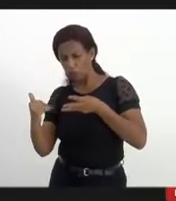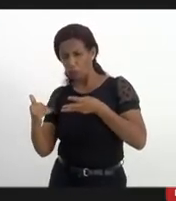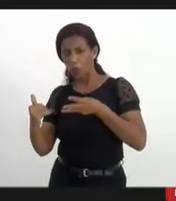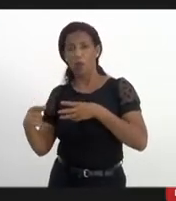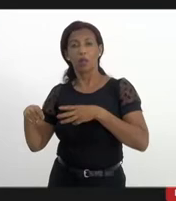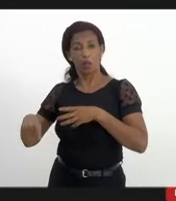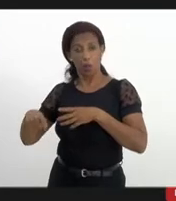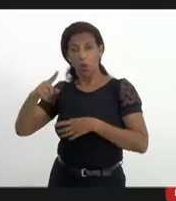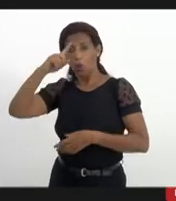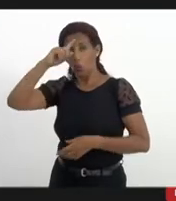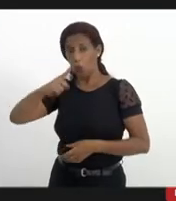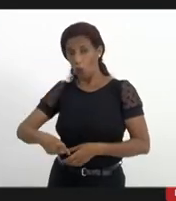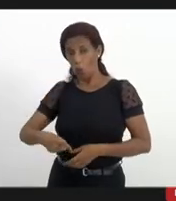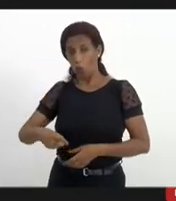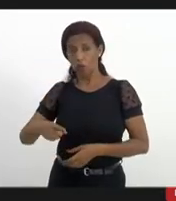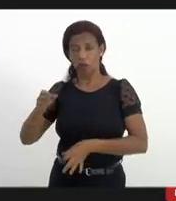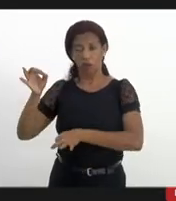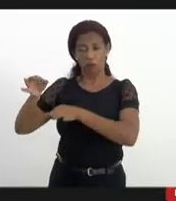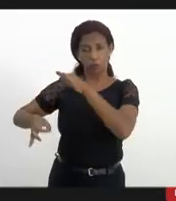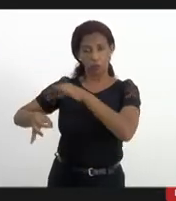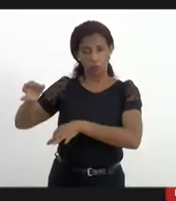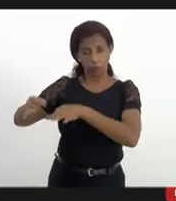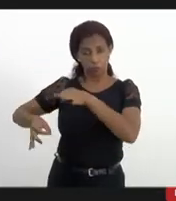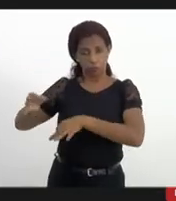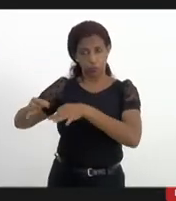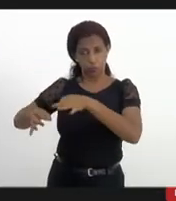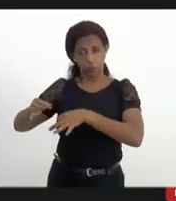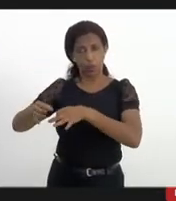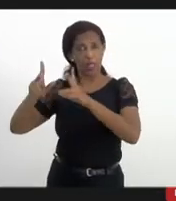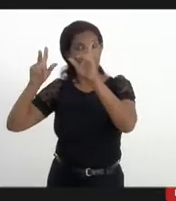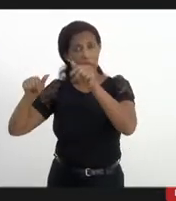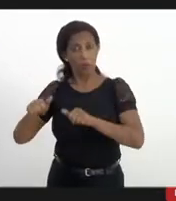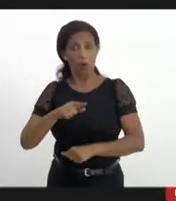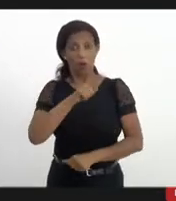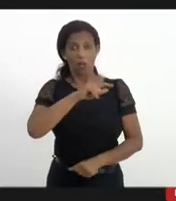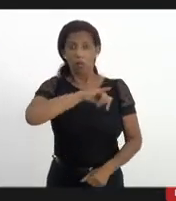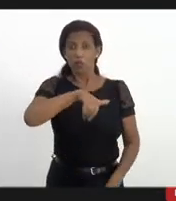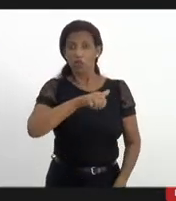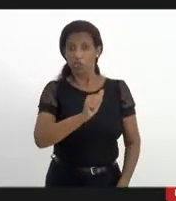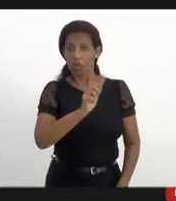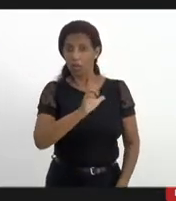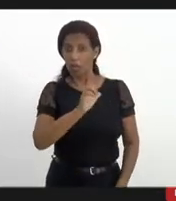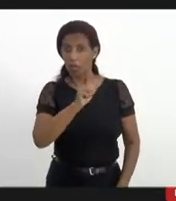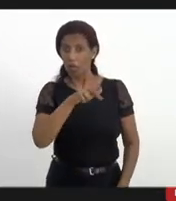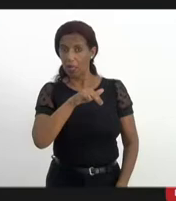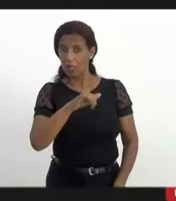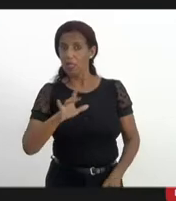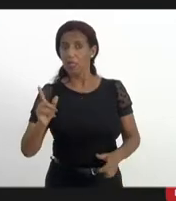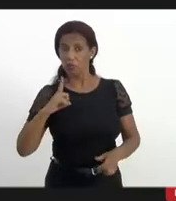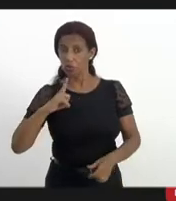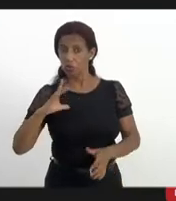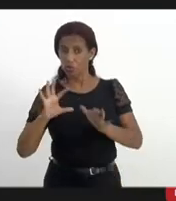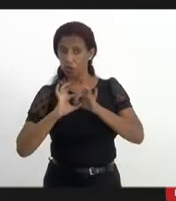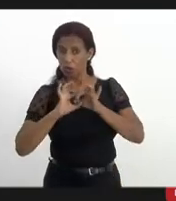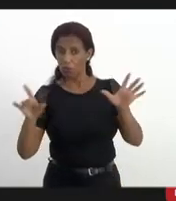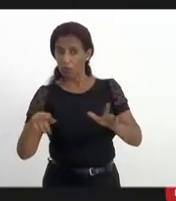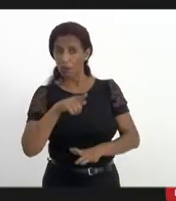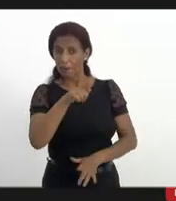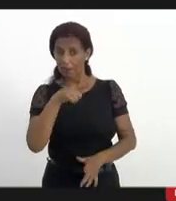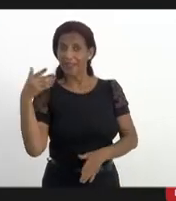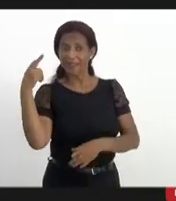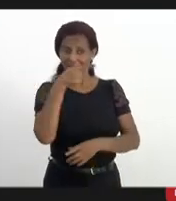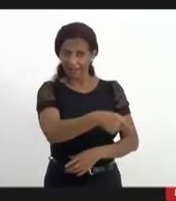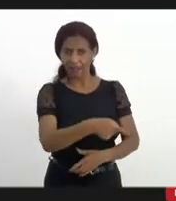inclusive com ordens judiciais, que era o caso da Operação Jacarezinho, é preciso deixar isso muito claro, nós tínhamos autorização judicial para ali estar.